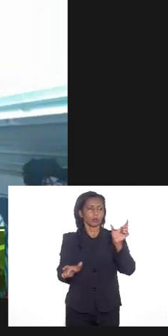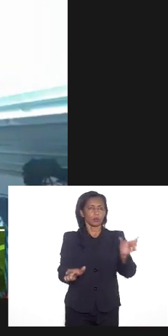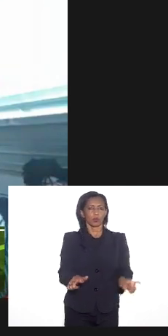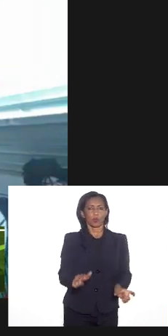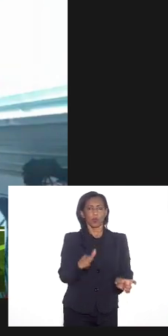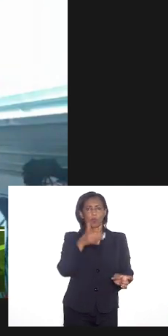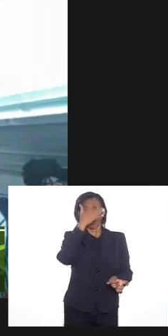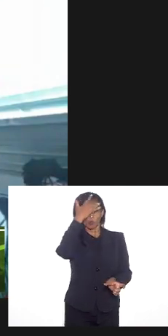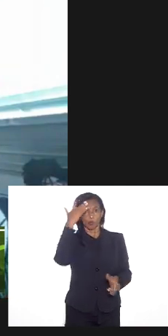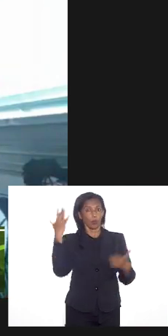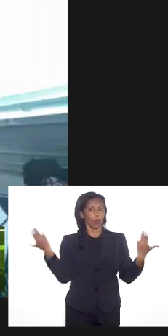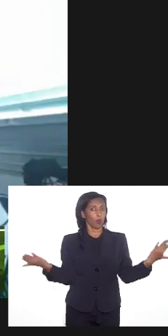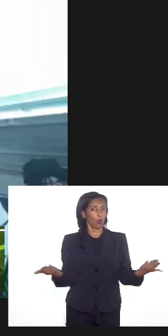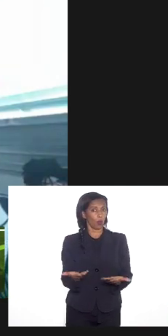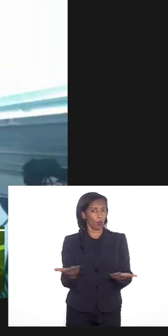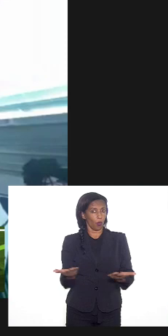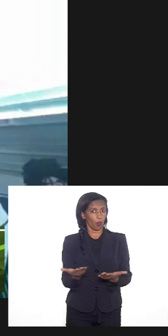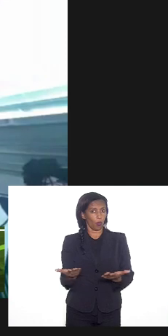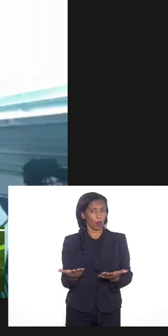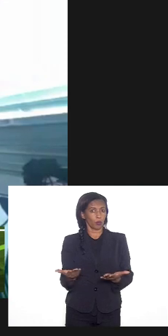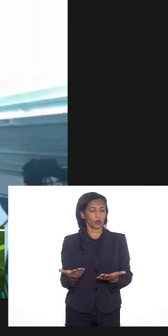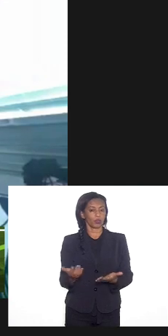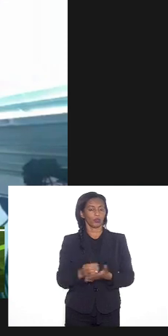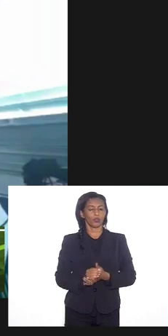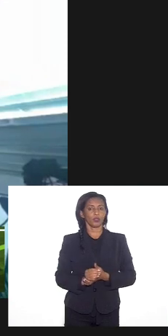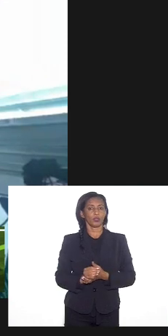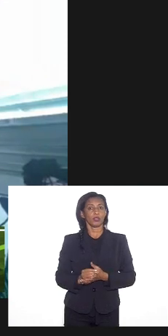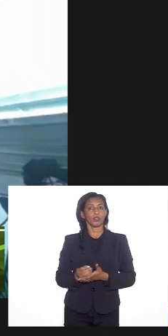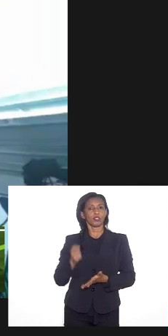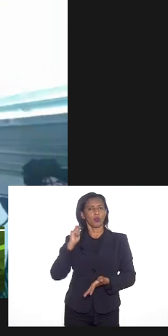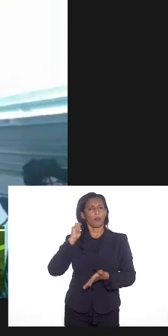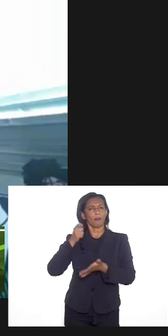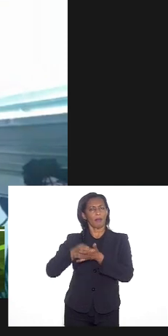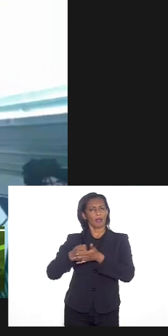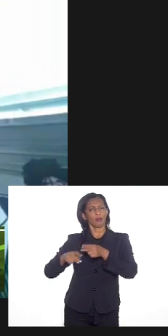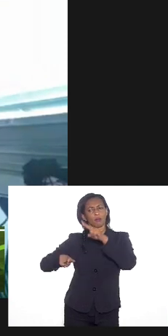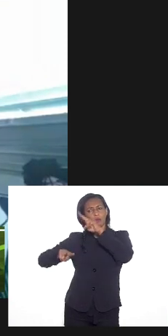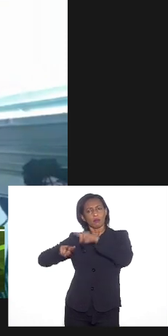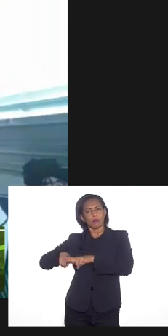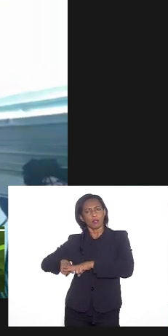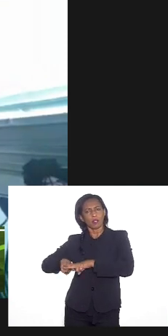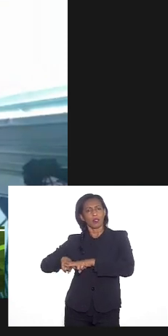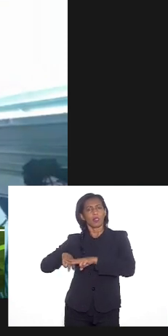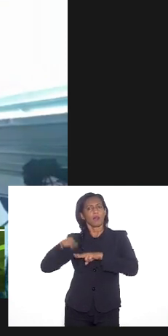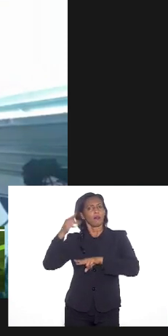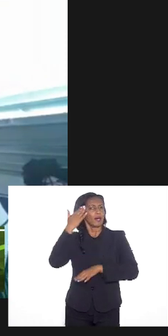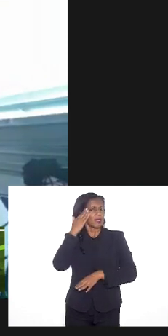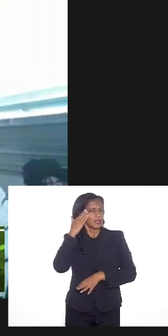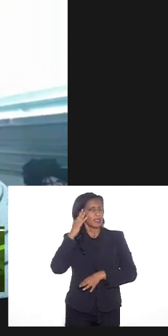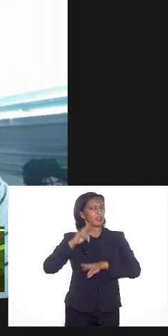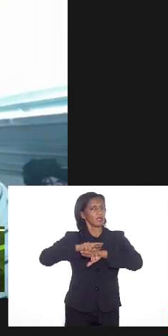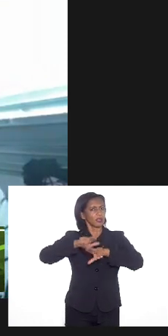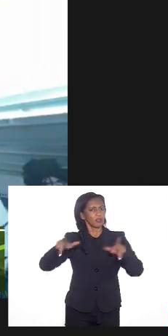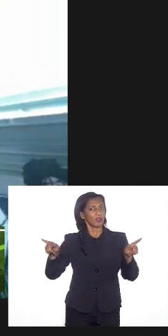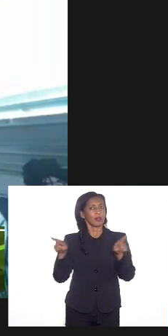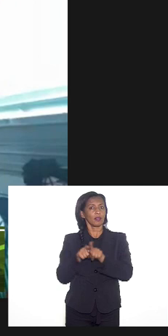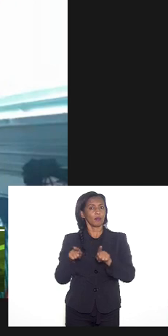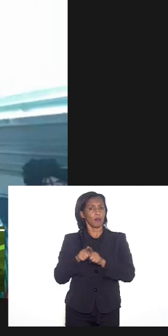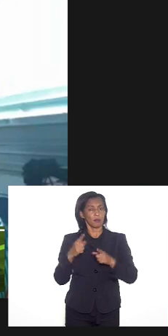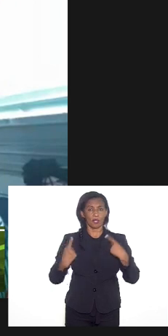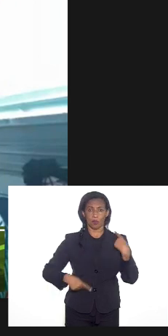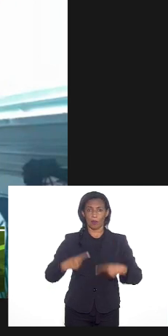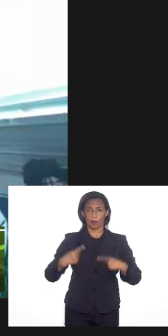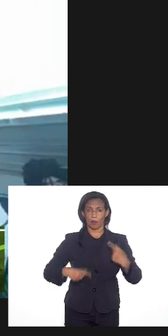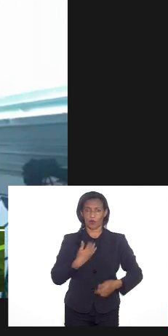hoje em cumprimento de suas penas mas entender que essa diversidade também precisa ser uma política